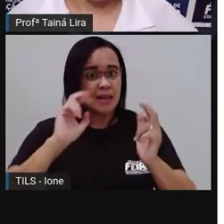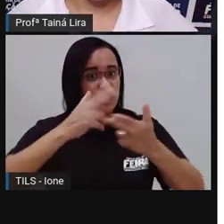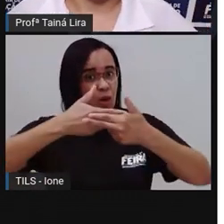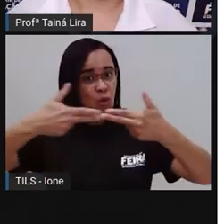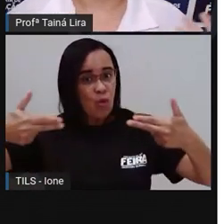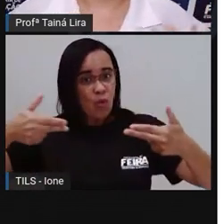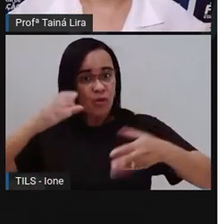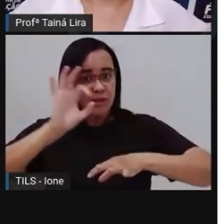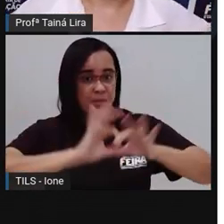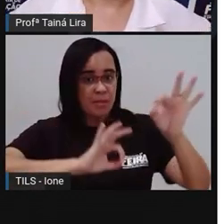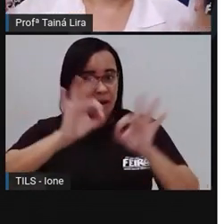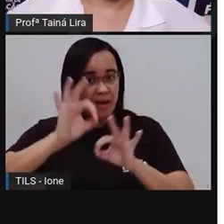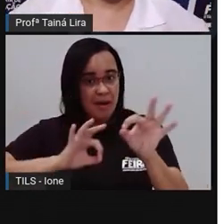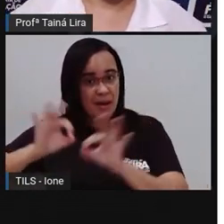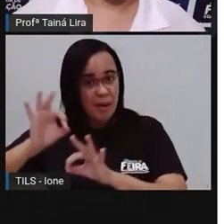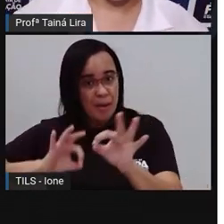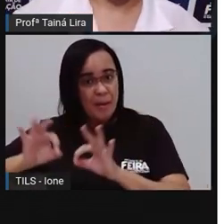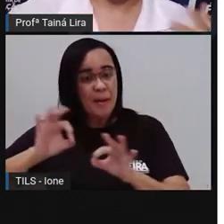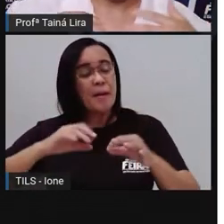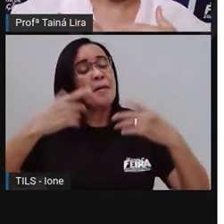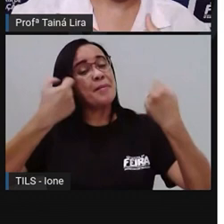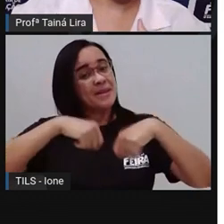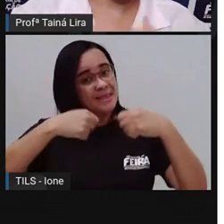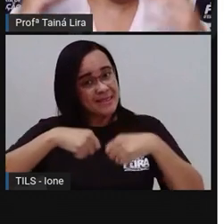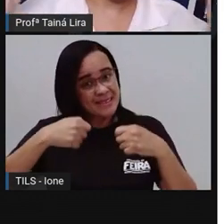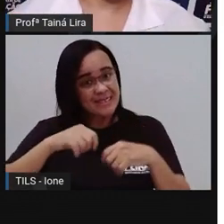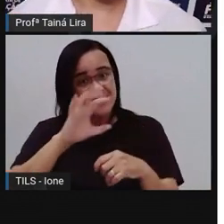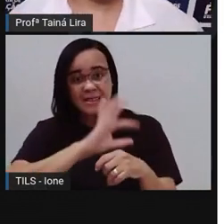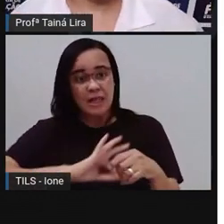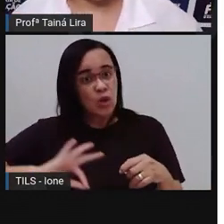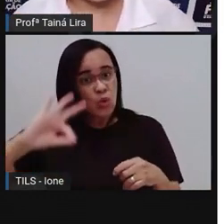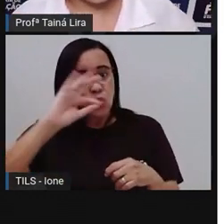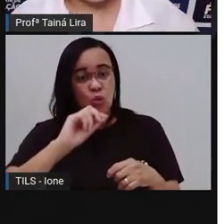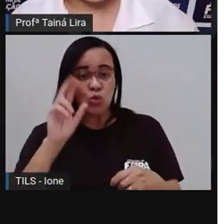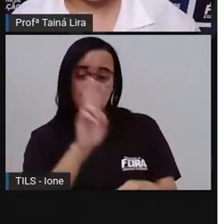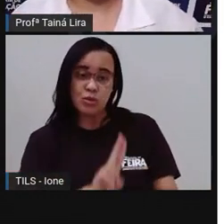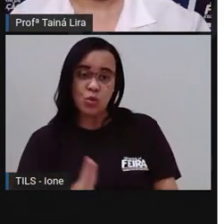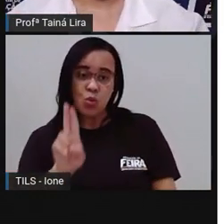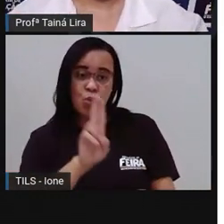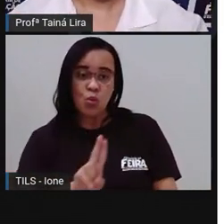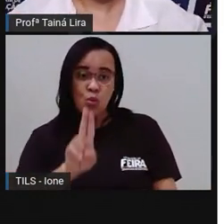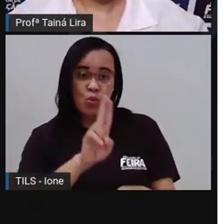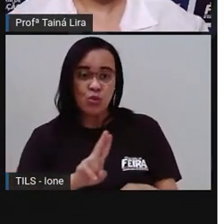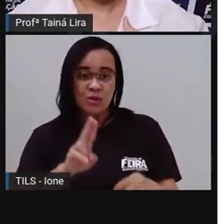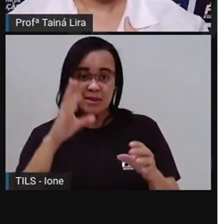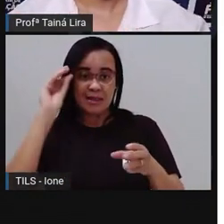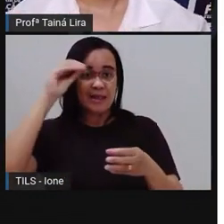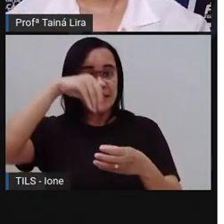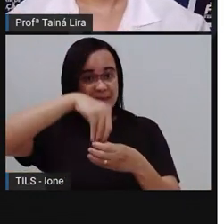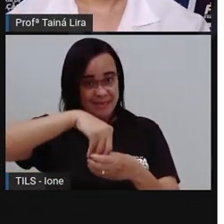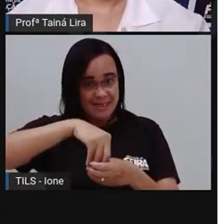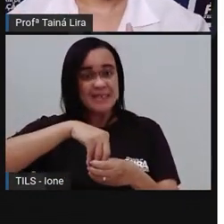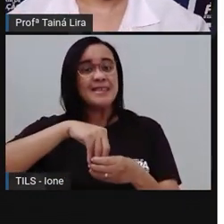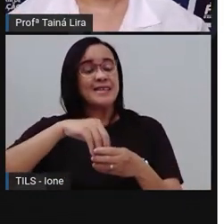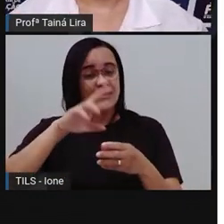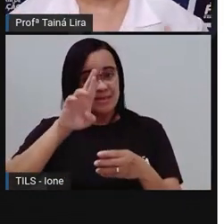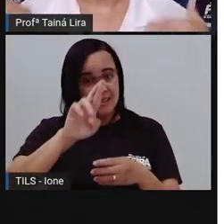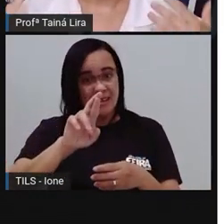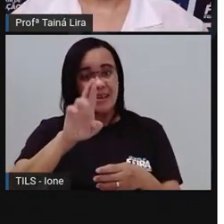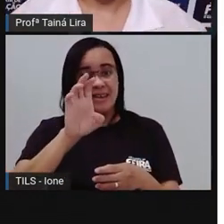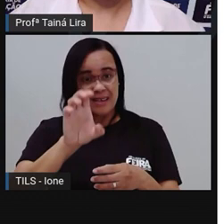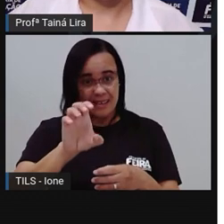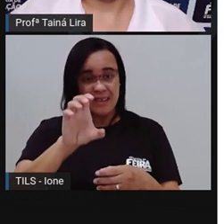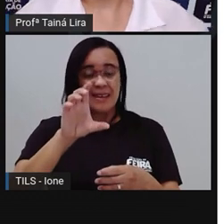Os ingredientes. Então, o que são os ingredientes? É tudo que a gente vai utilizar ali para